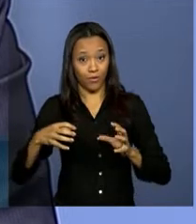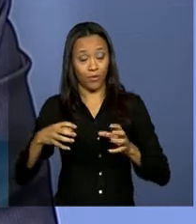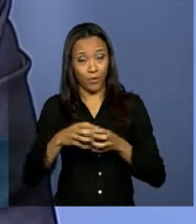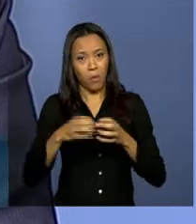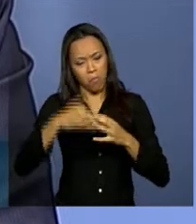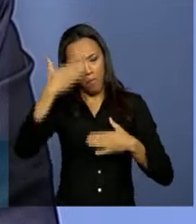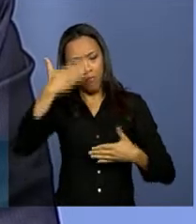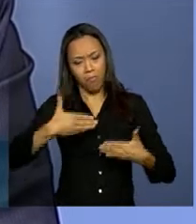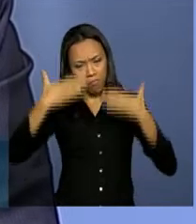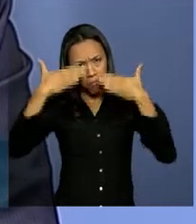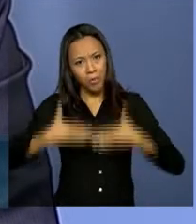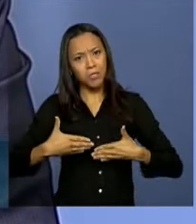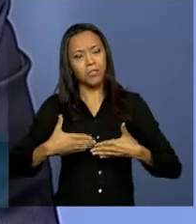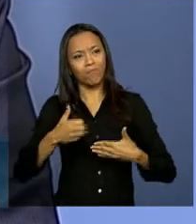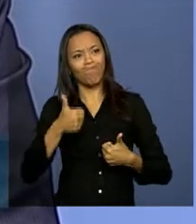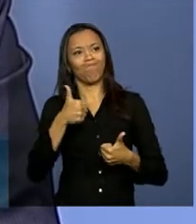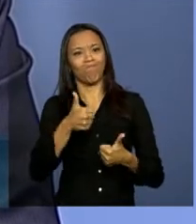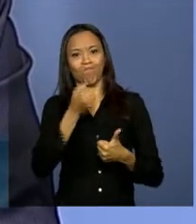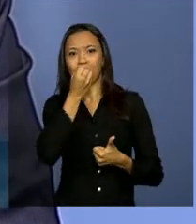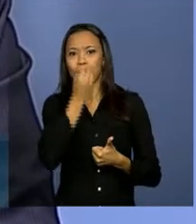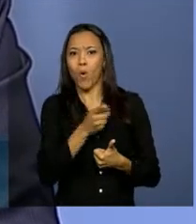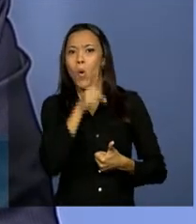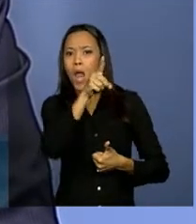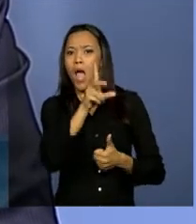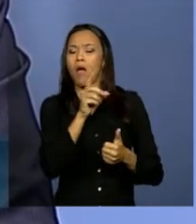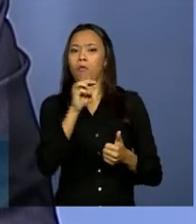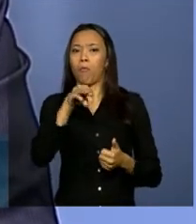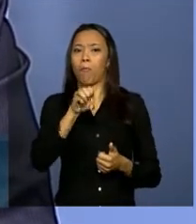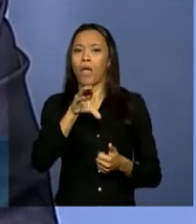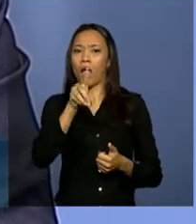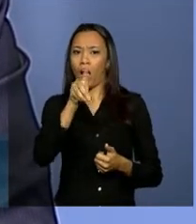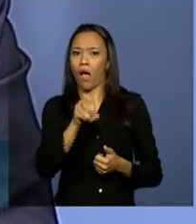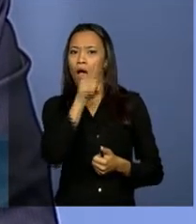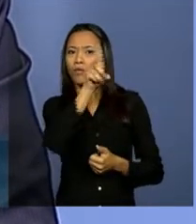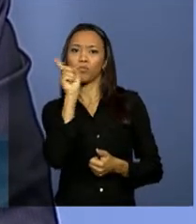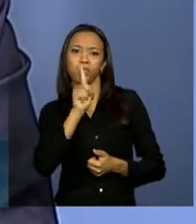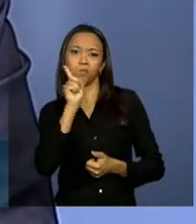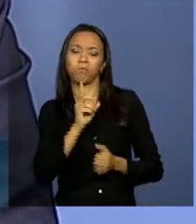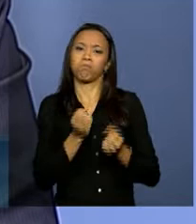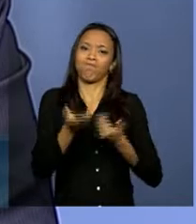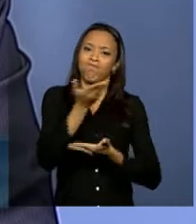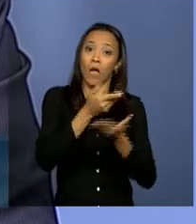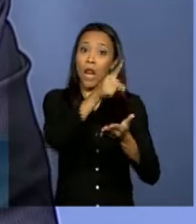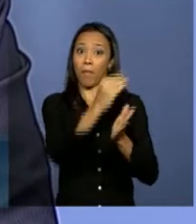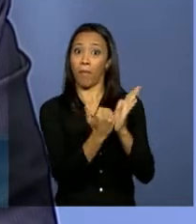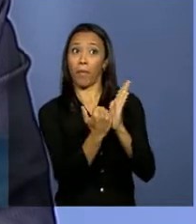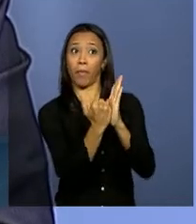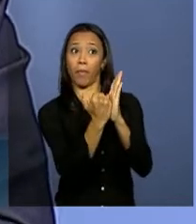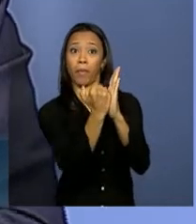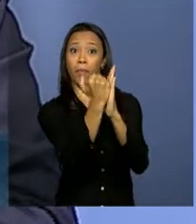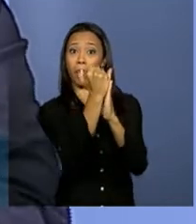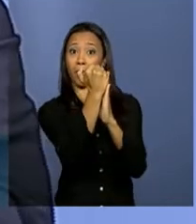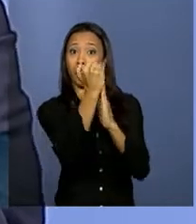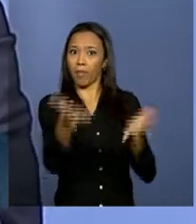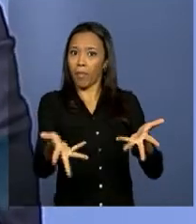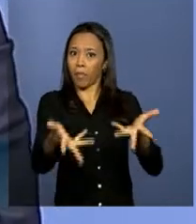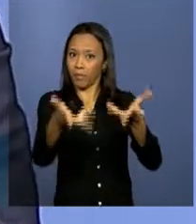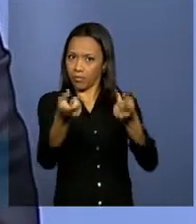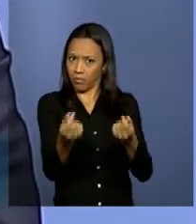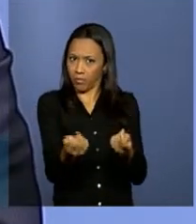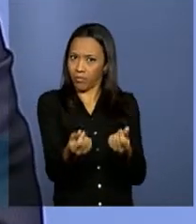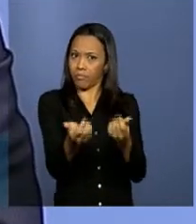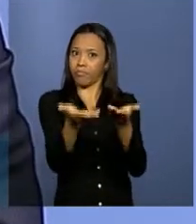otimista em relação ao mercado americano, tendo em vista que a economia americana volta a crescer de forma significativa